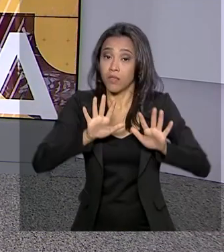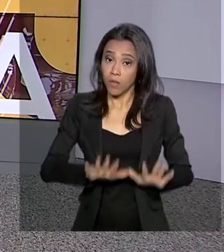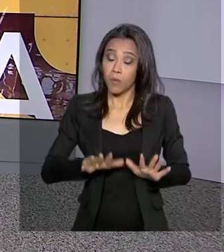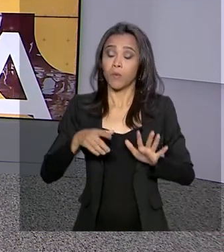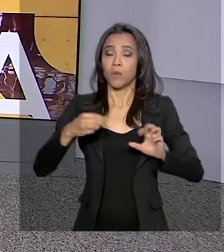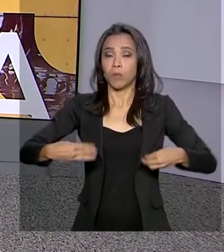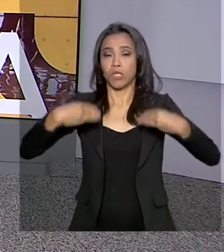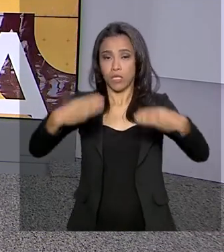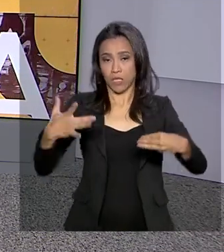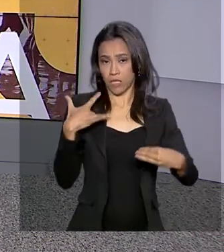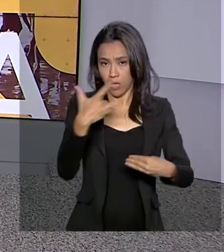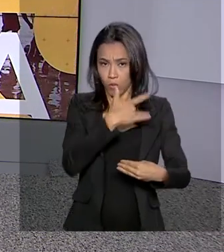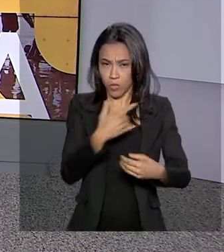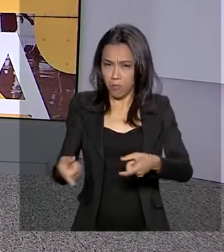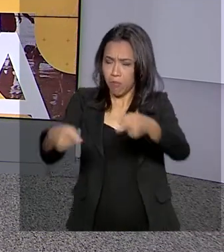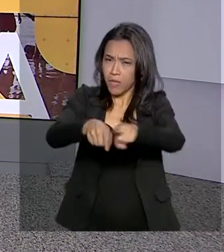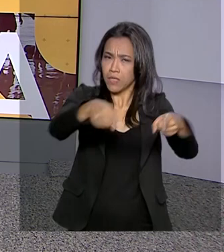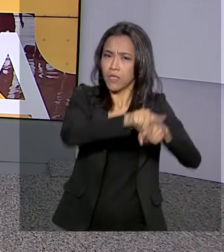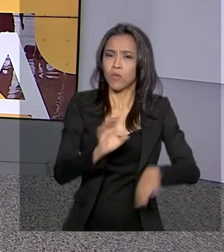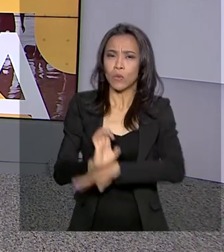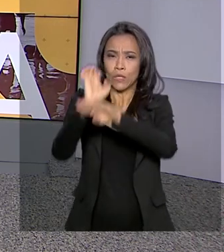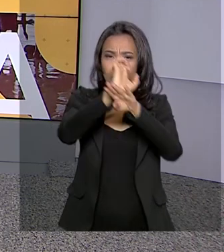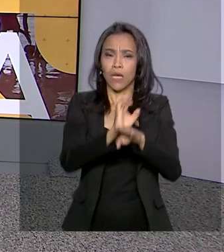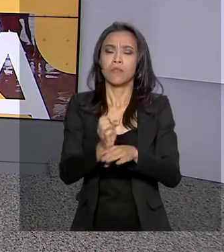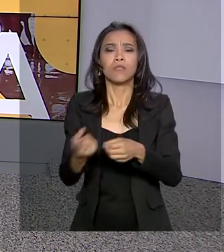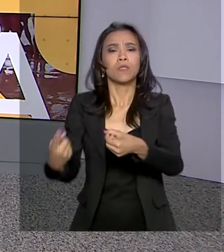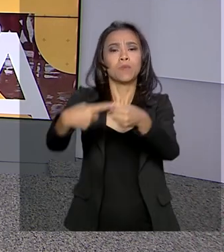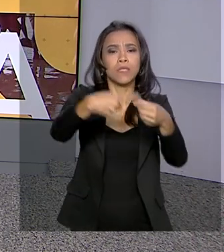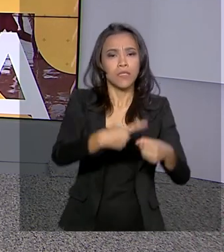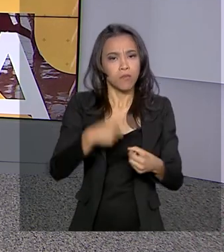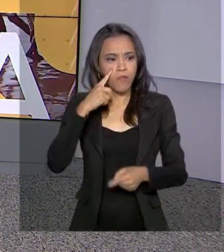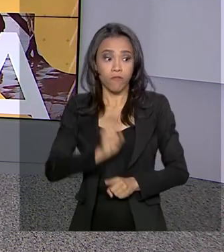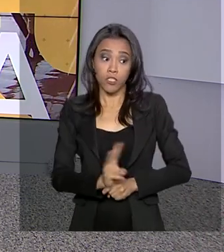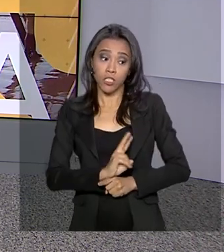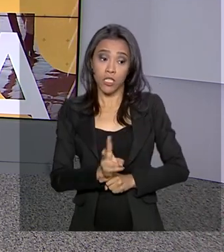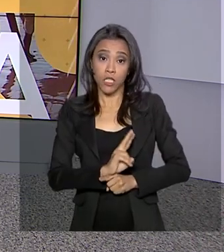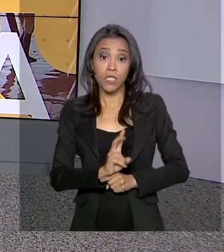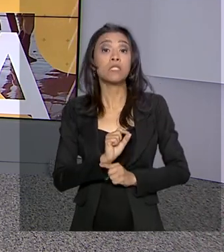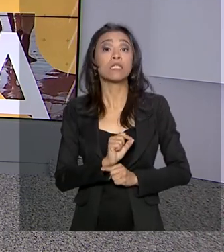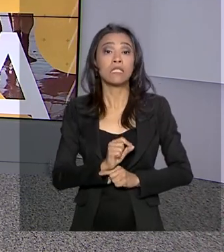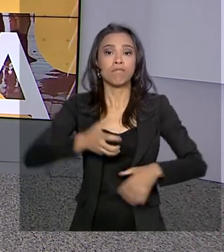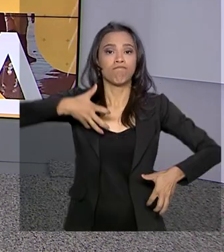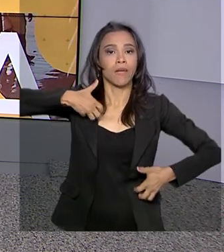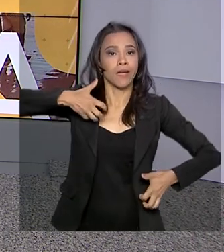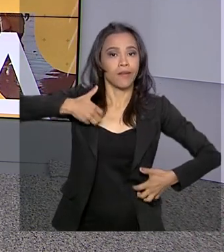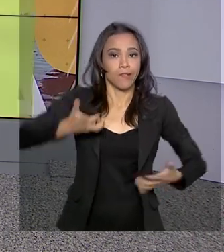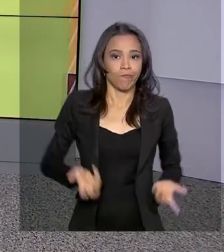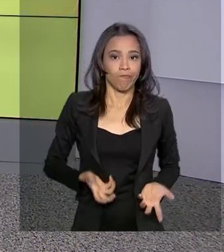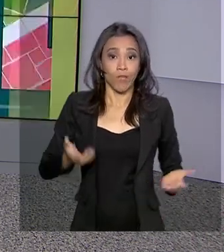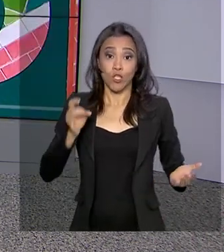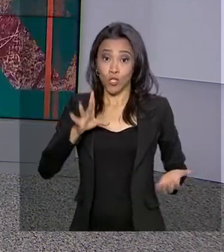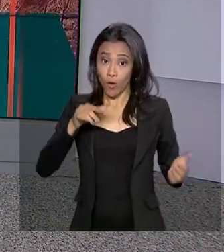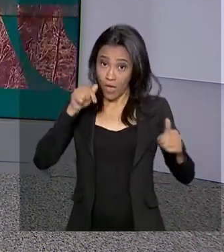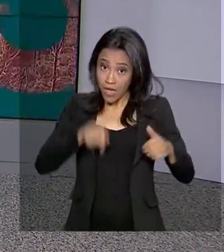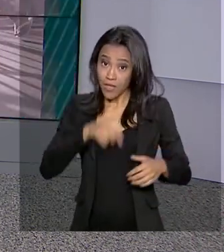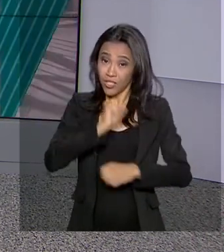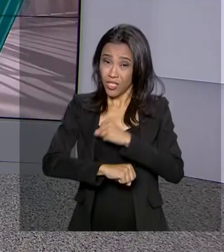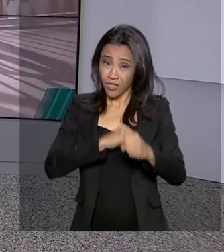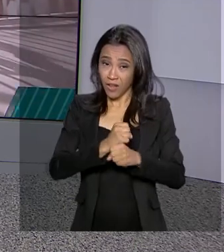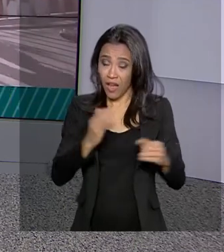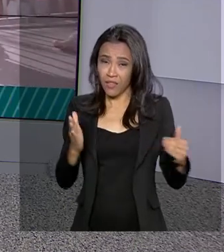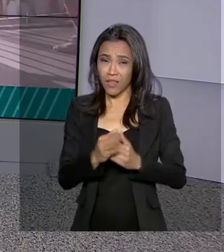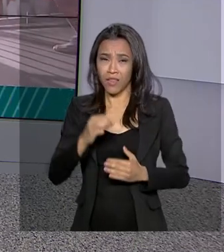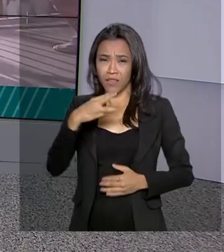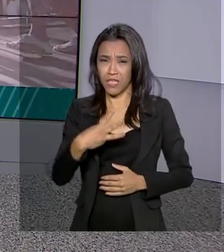junto com os estados e municípios, fortalecer a vigilância de macacos. Só este ano, até 31 de maio, foram confirmados 85